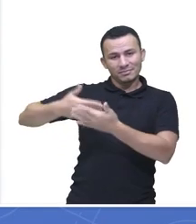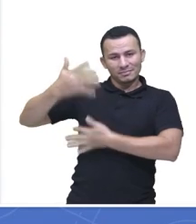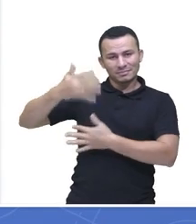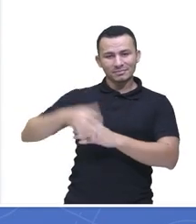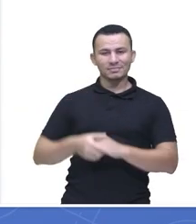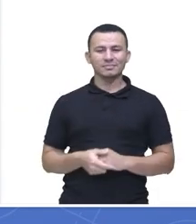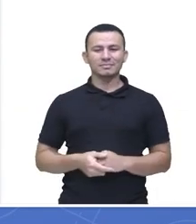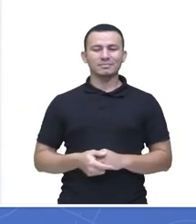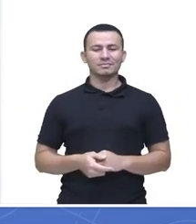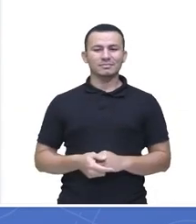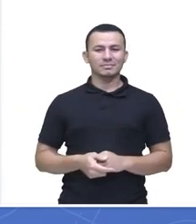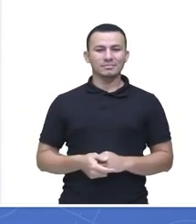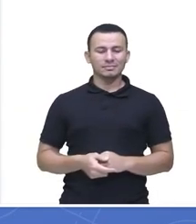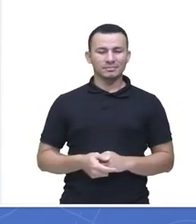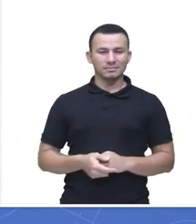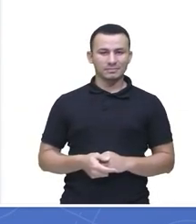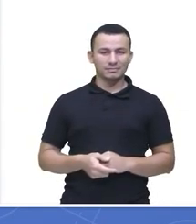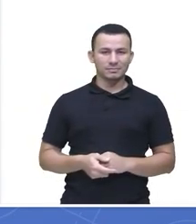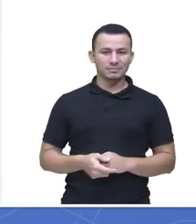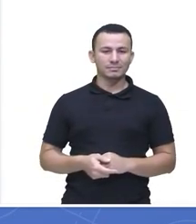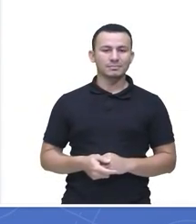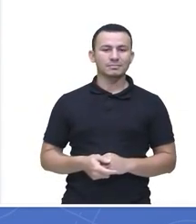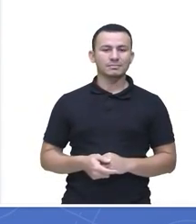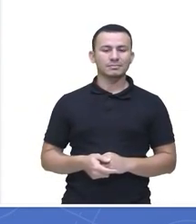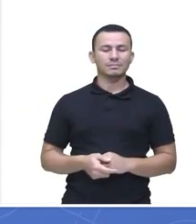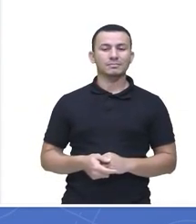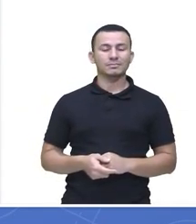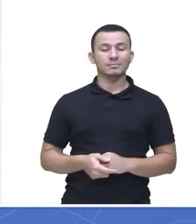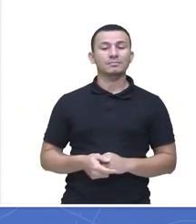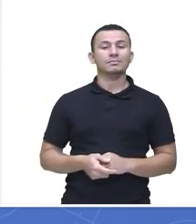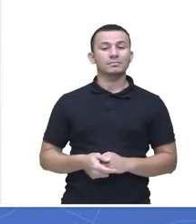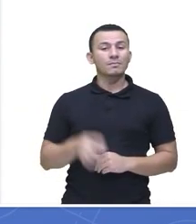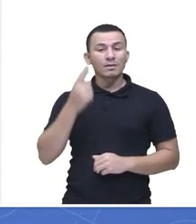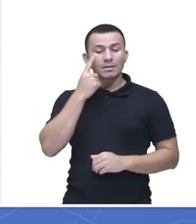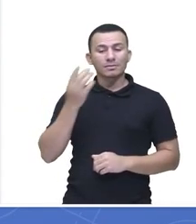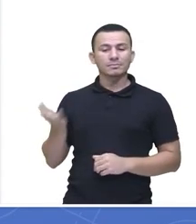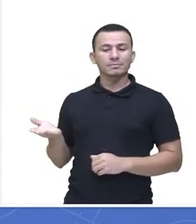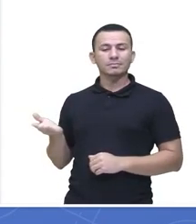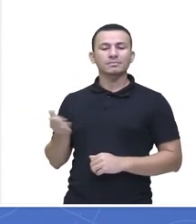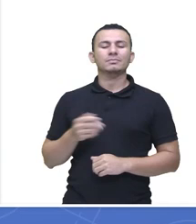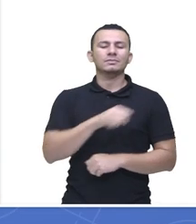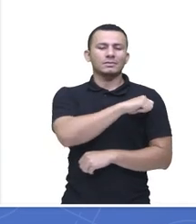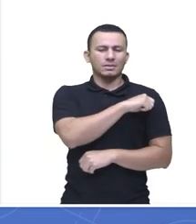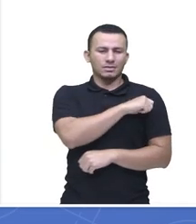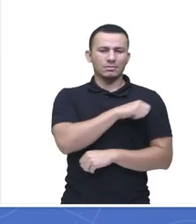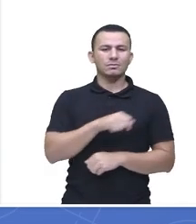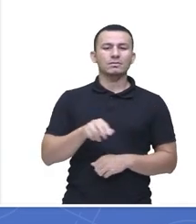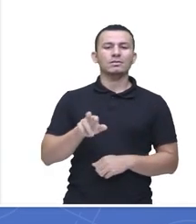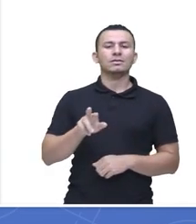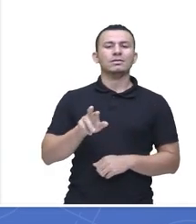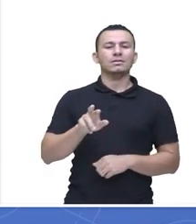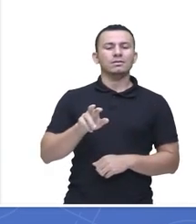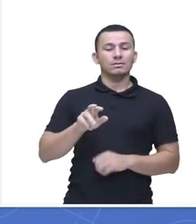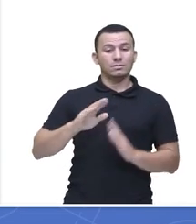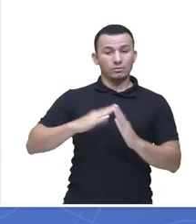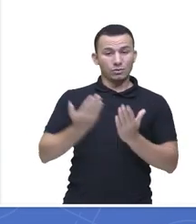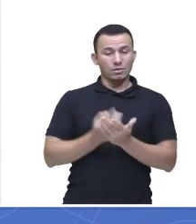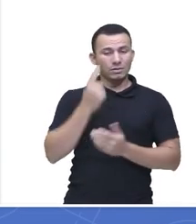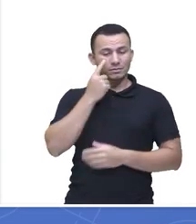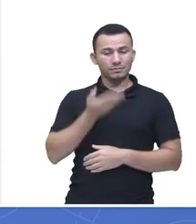lá. Antes de eu trazer o comentário, temos aí, ó, nossa aluna do 7, Tarsila Prado,